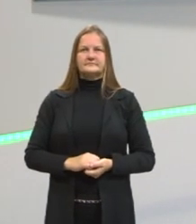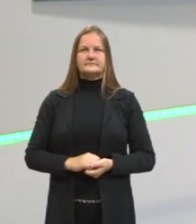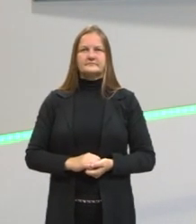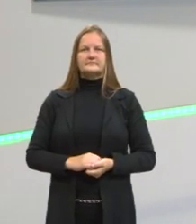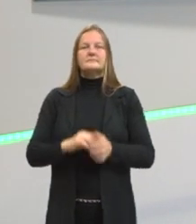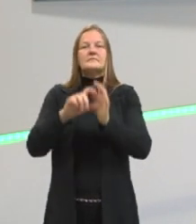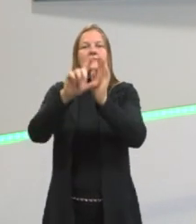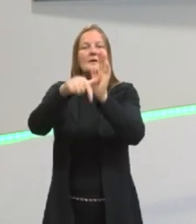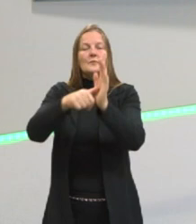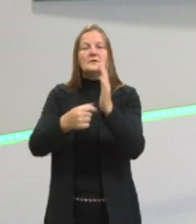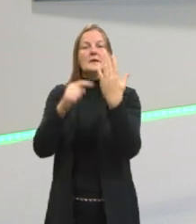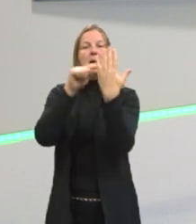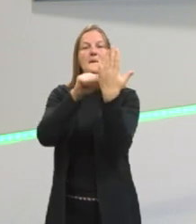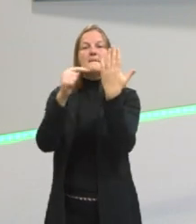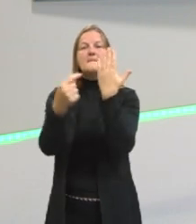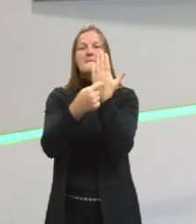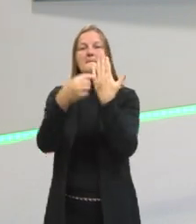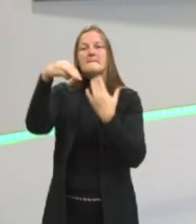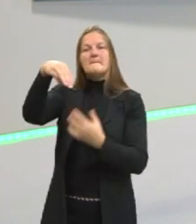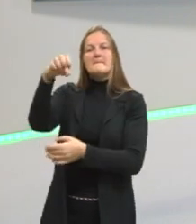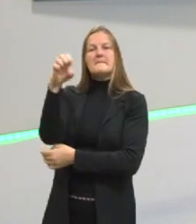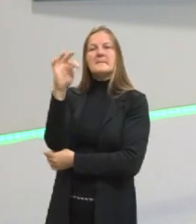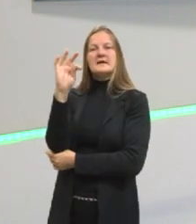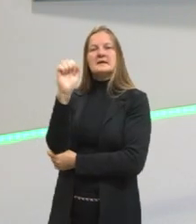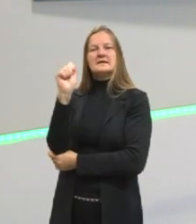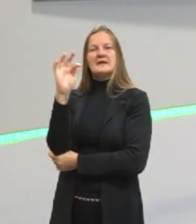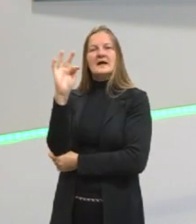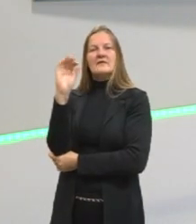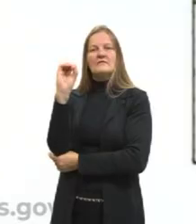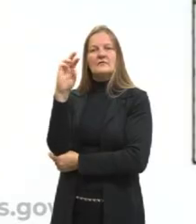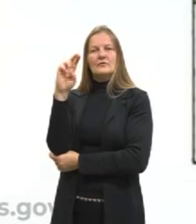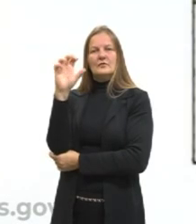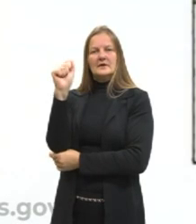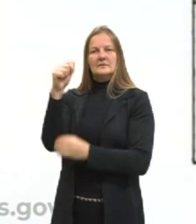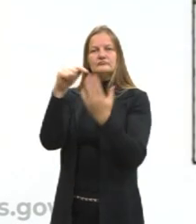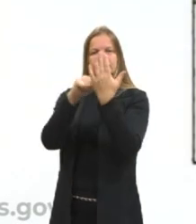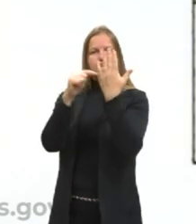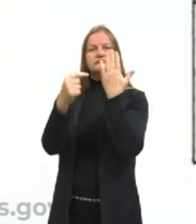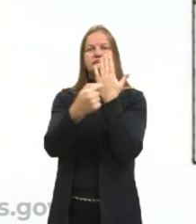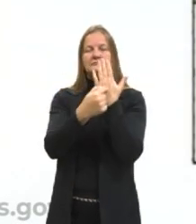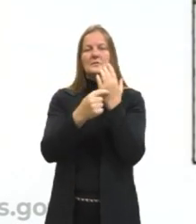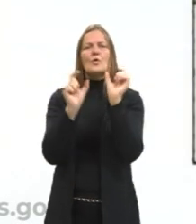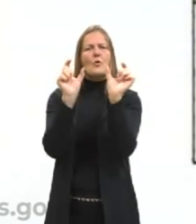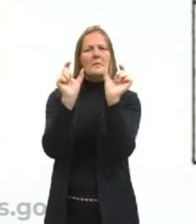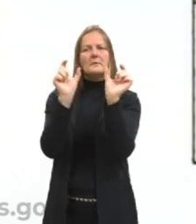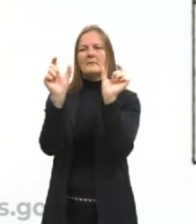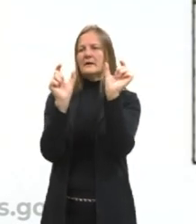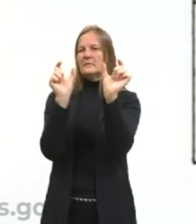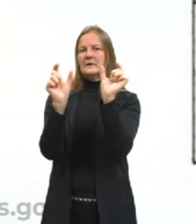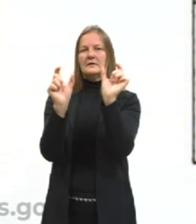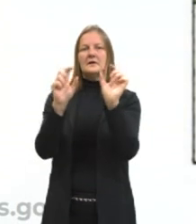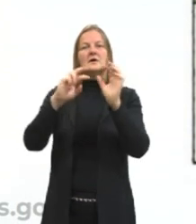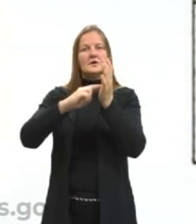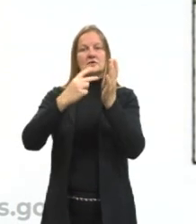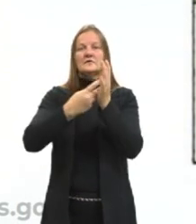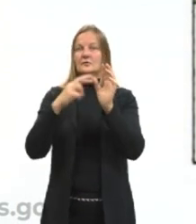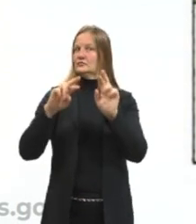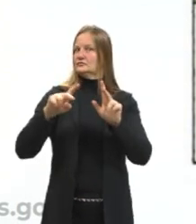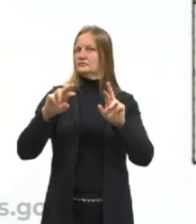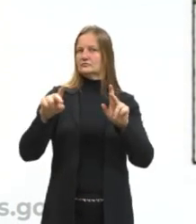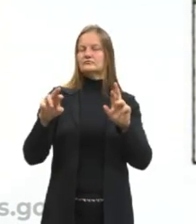Depois, a metáfora. Ela vai representar uma comparação de palavras com significados diferentes